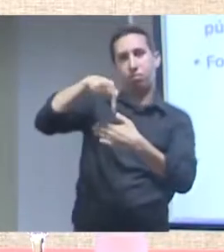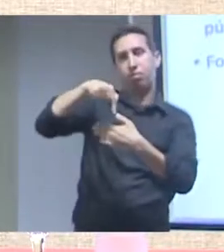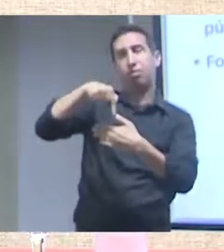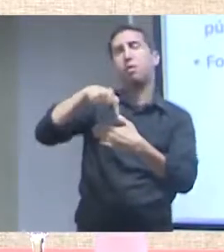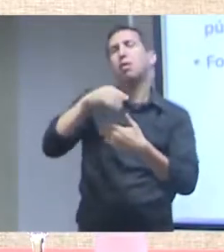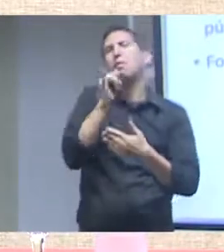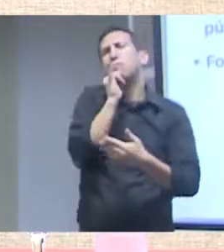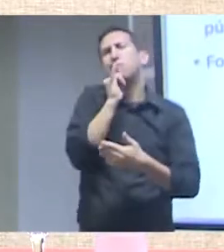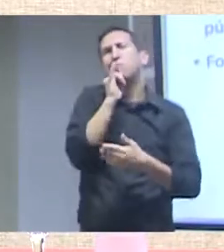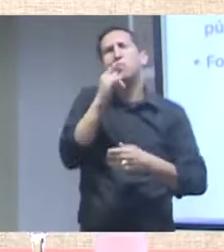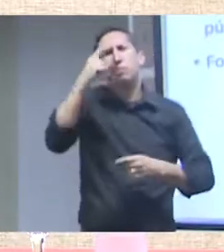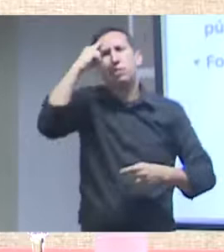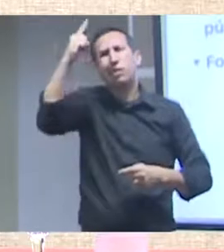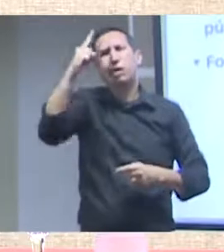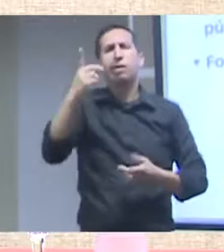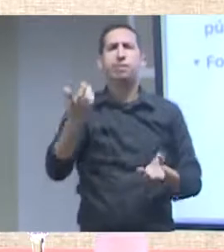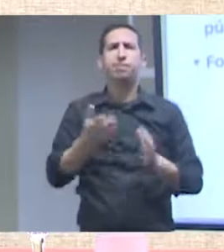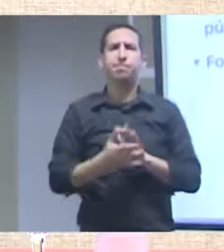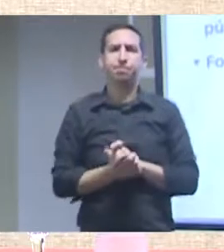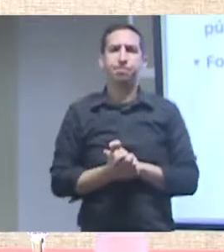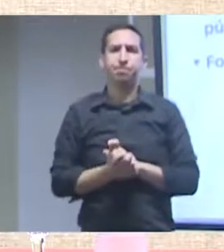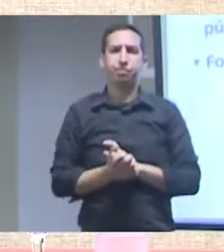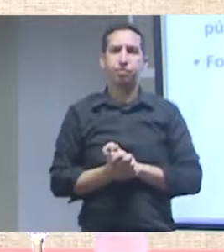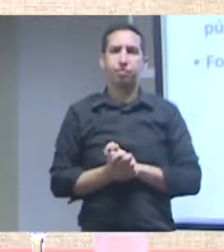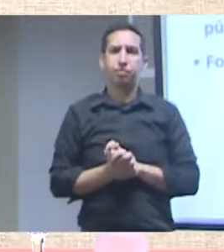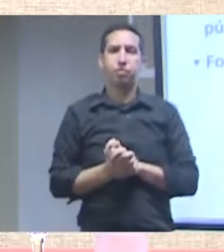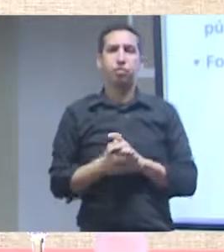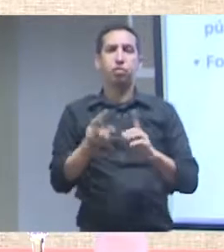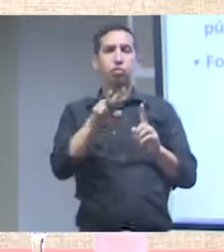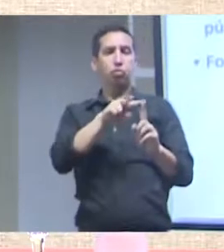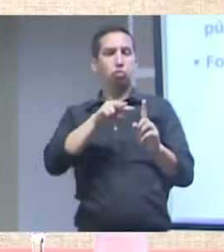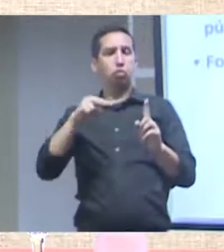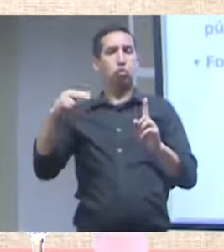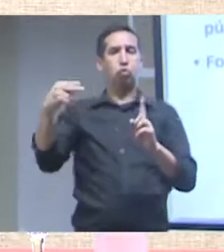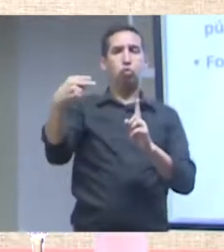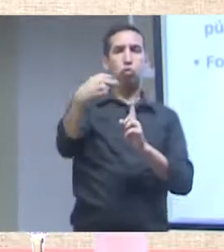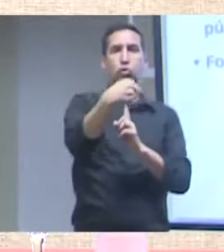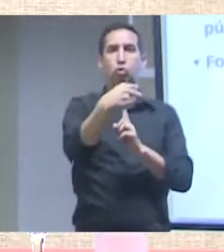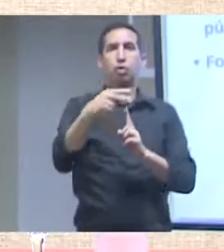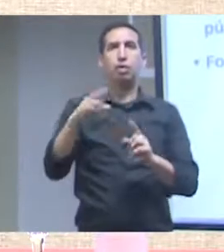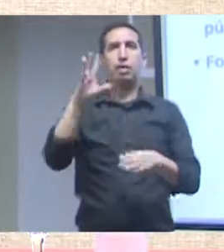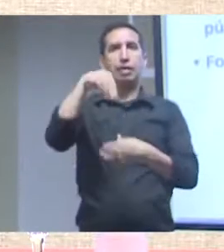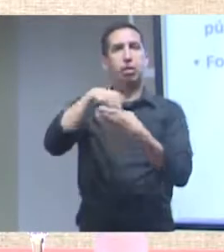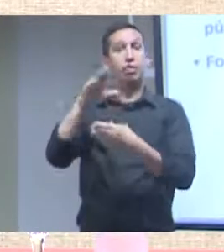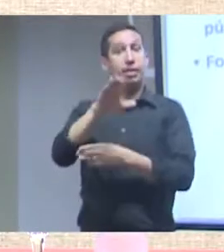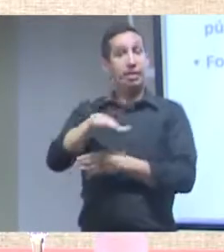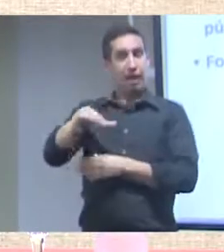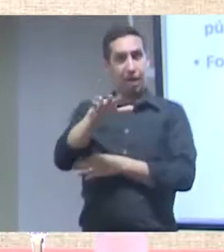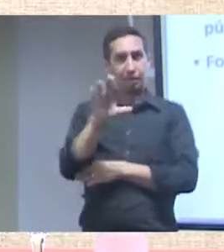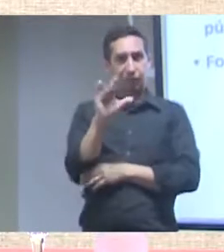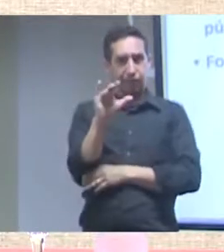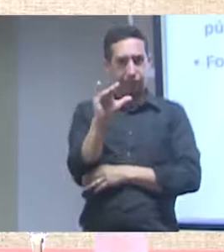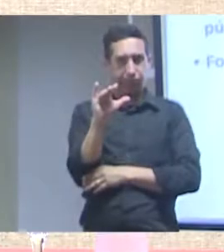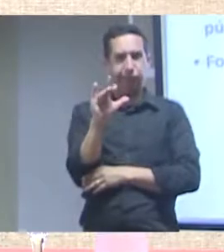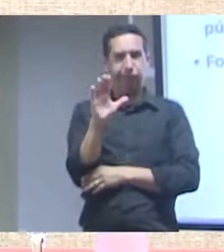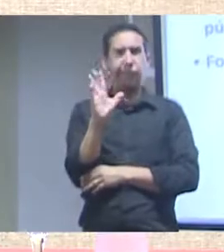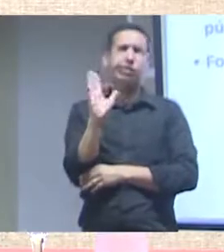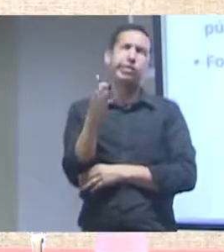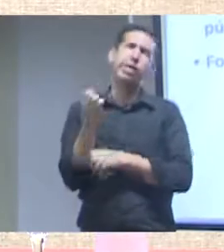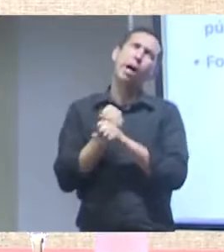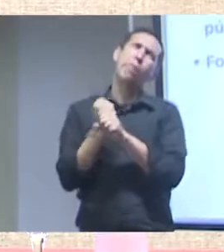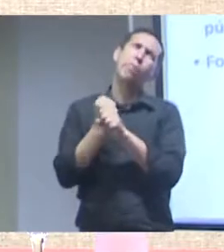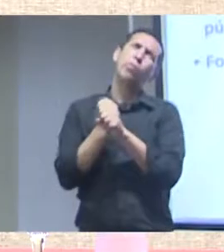periódicos científicos que dominam, dominaram todo o movimento pelo acesso aberto e ainda